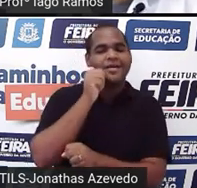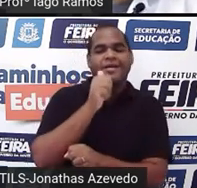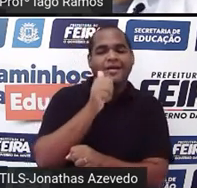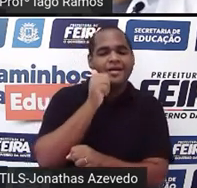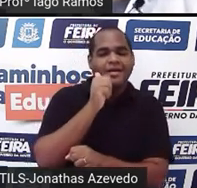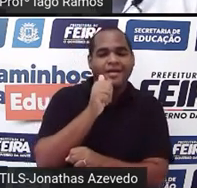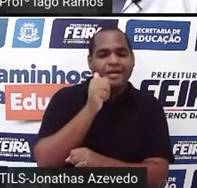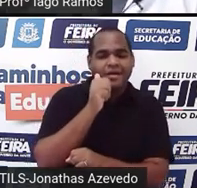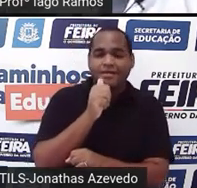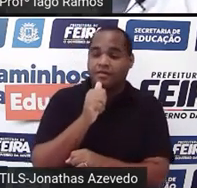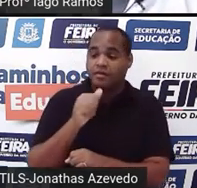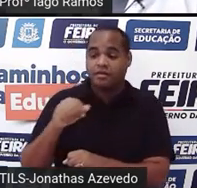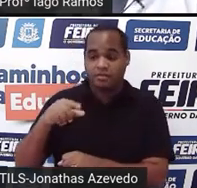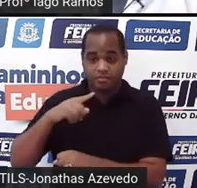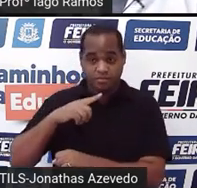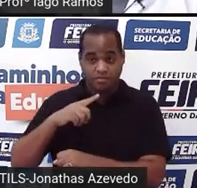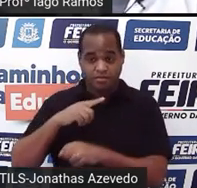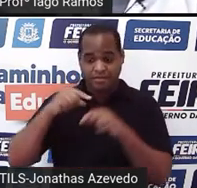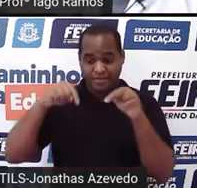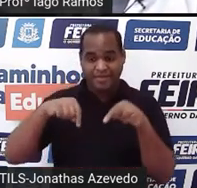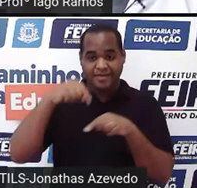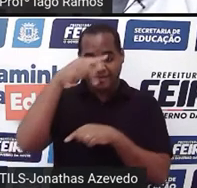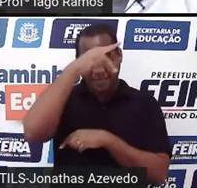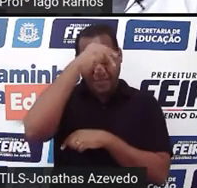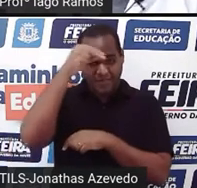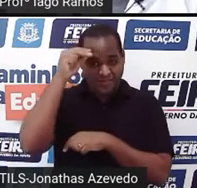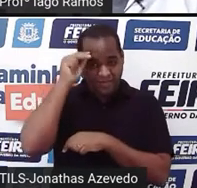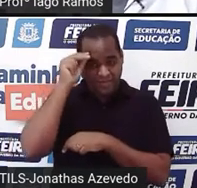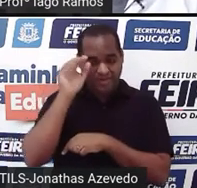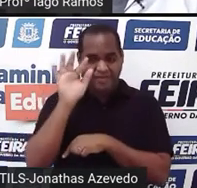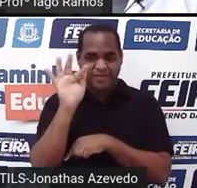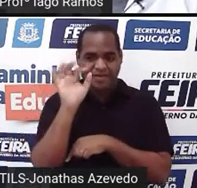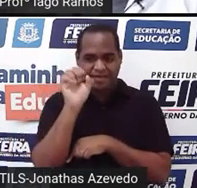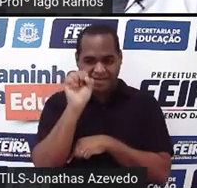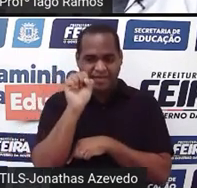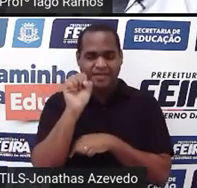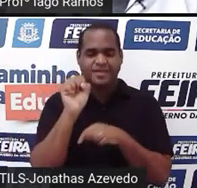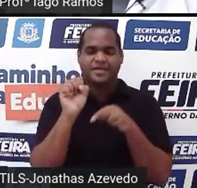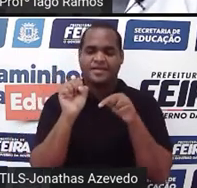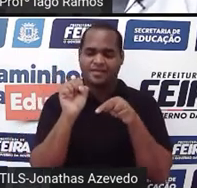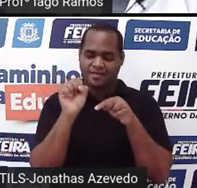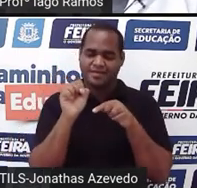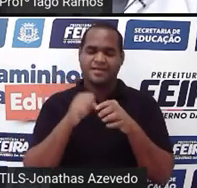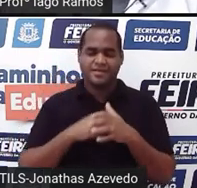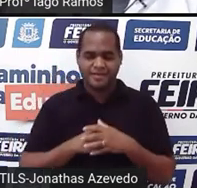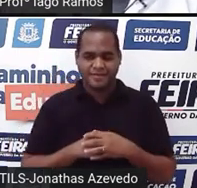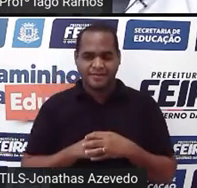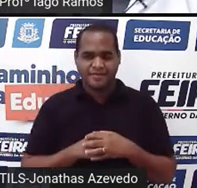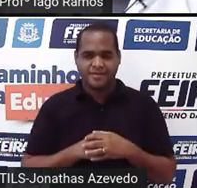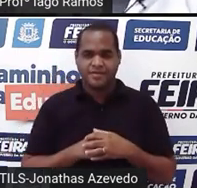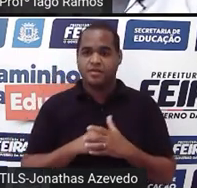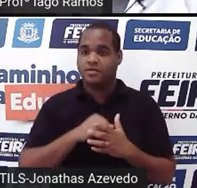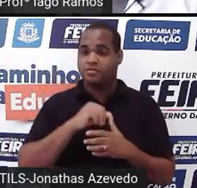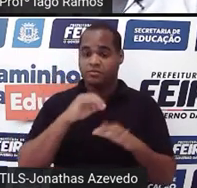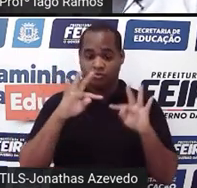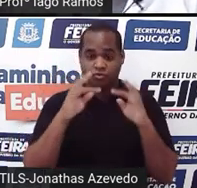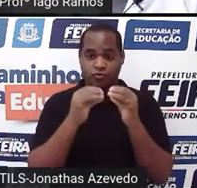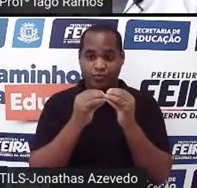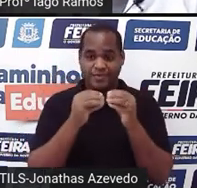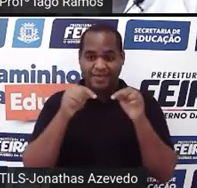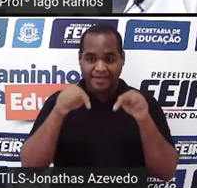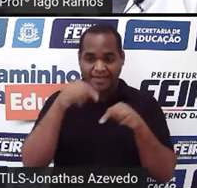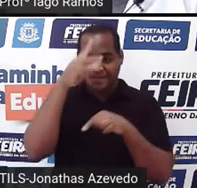tem em toda a rede municipal de educação de Feira de Santana, de todas as escolas do